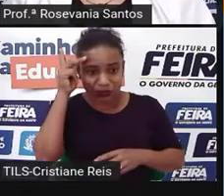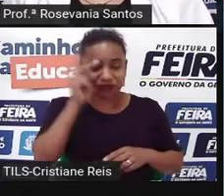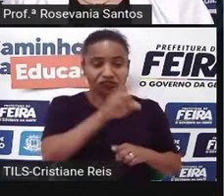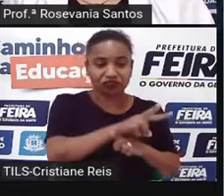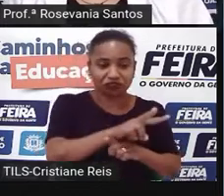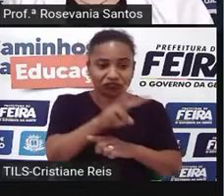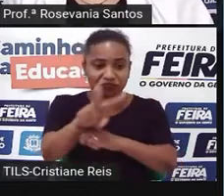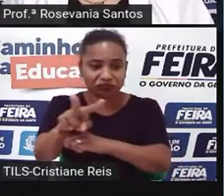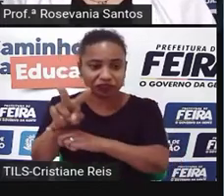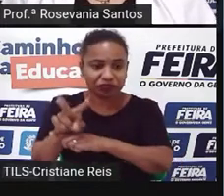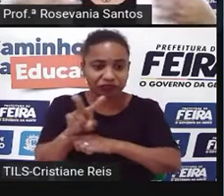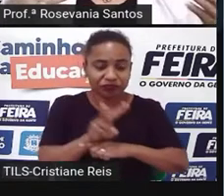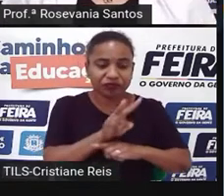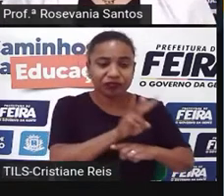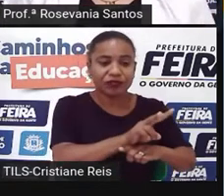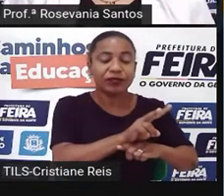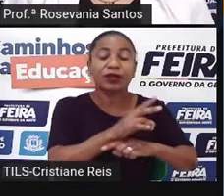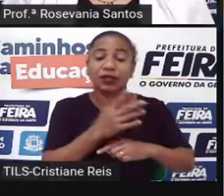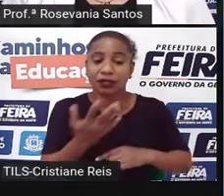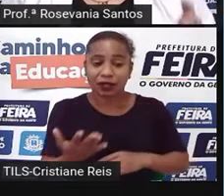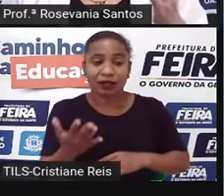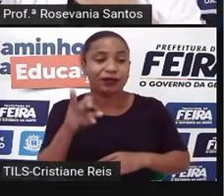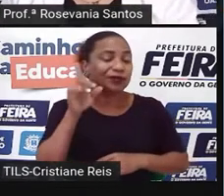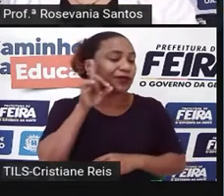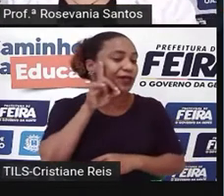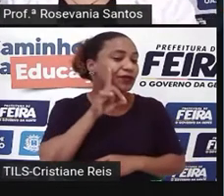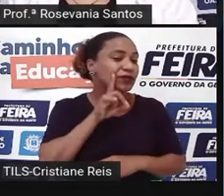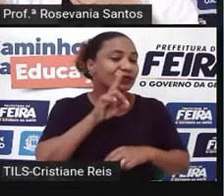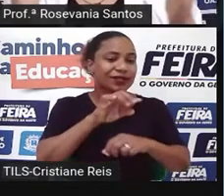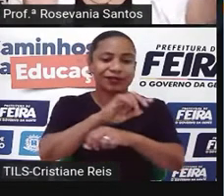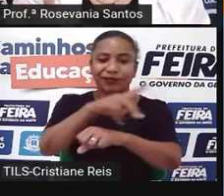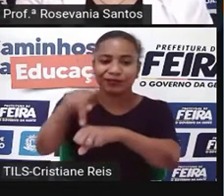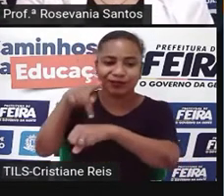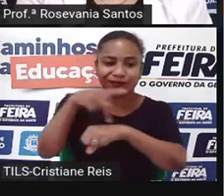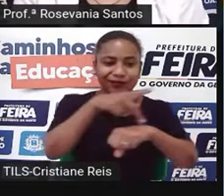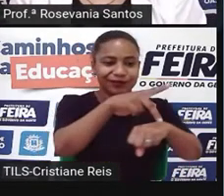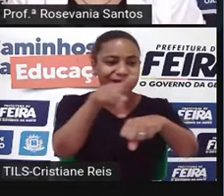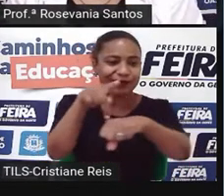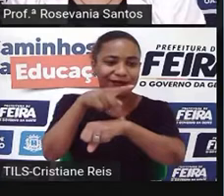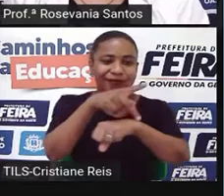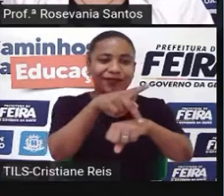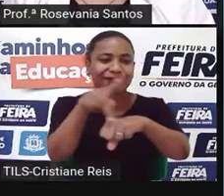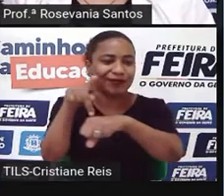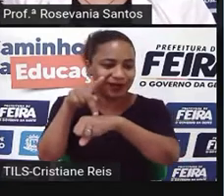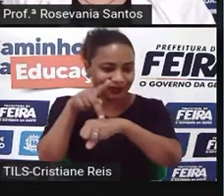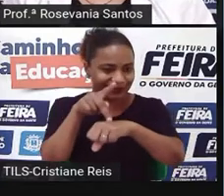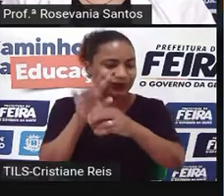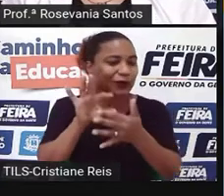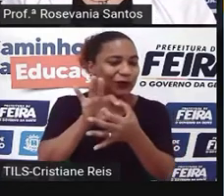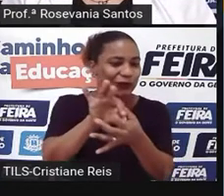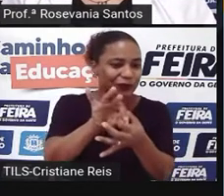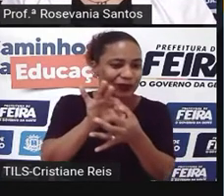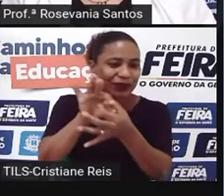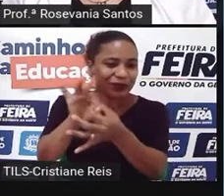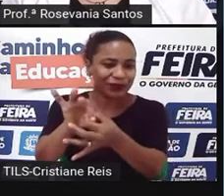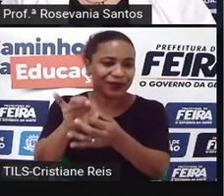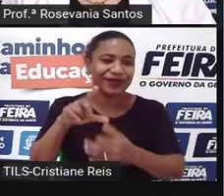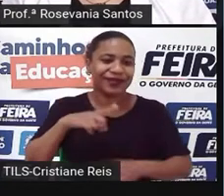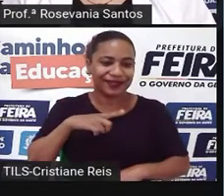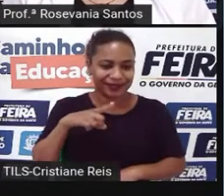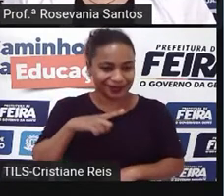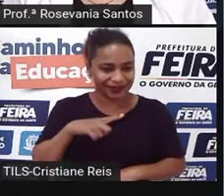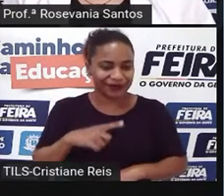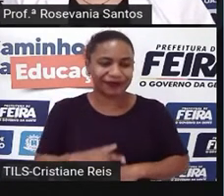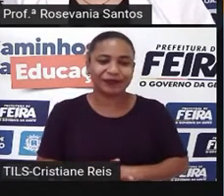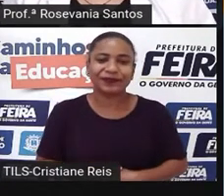quantidade aí de países e que, na realidade, a gente tem alguns que não estão aí especificamente. Então, aqui, só para